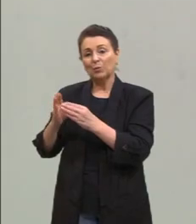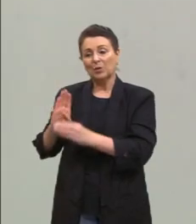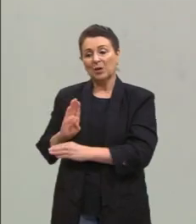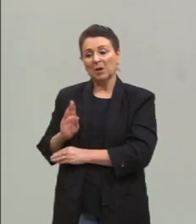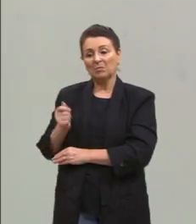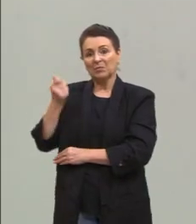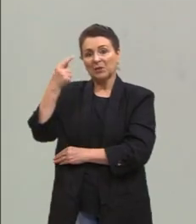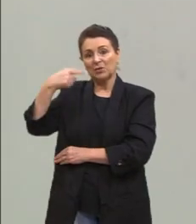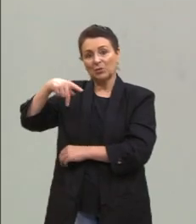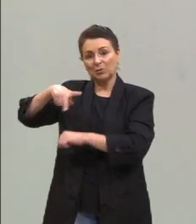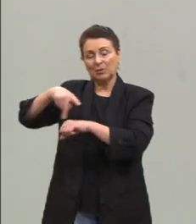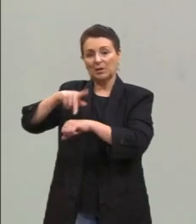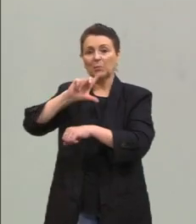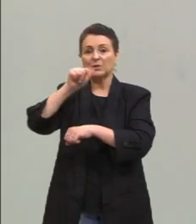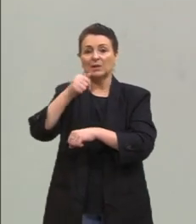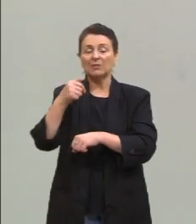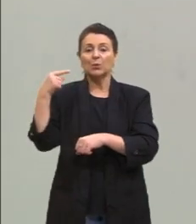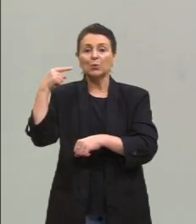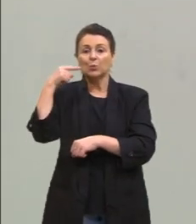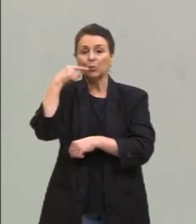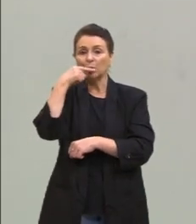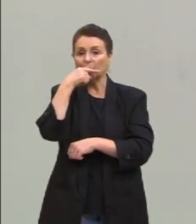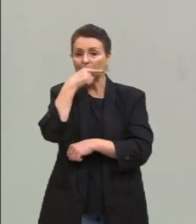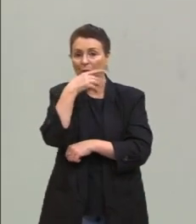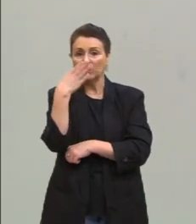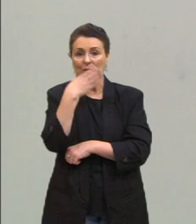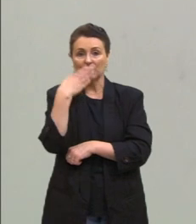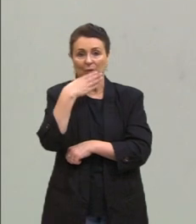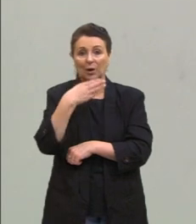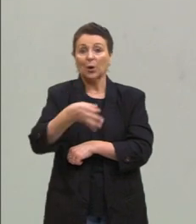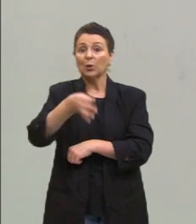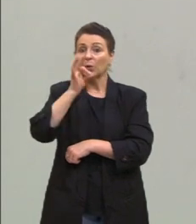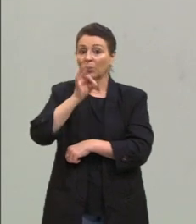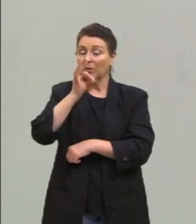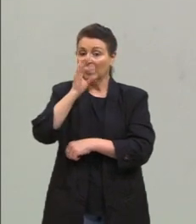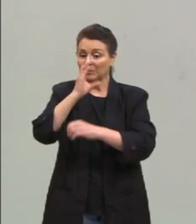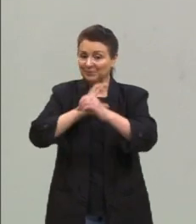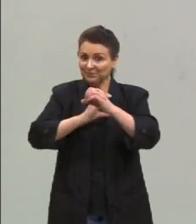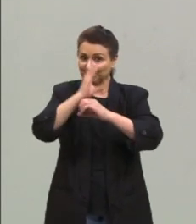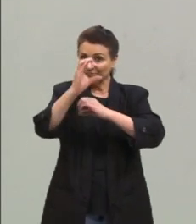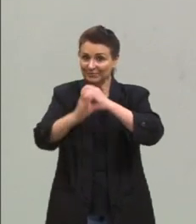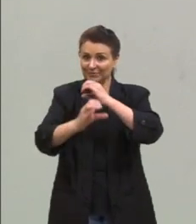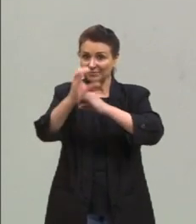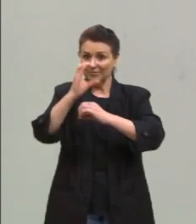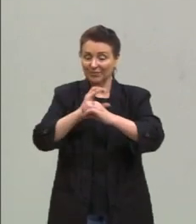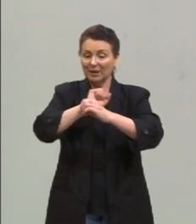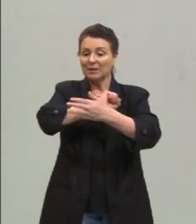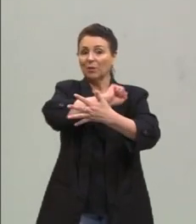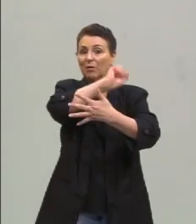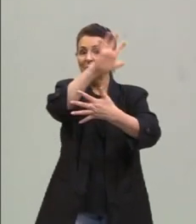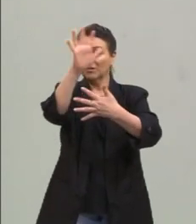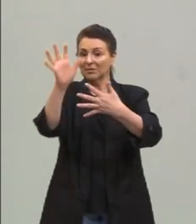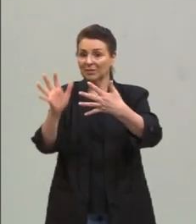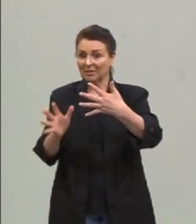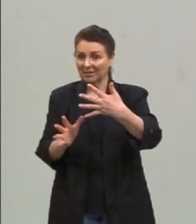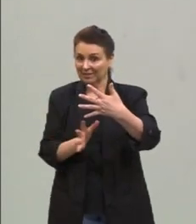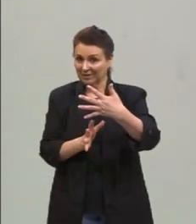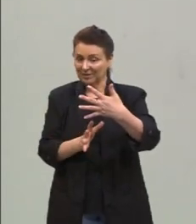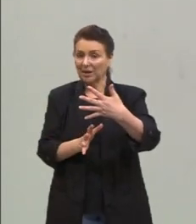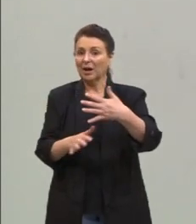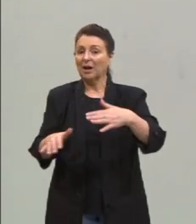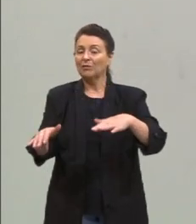o ciclo da cana-de-açúcar, o ciclo do café. Então, muito da Mata Atlântica, que o Douglas falou aqui, foi